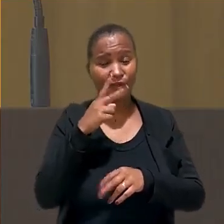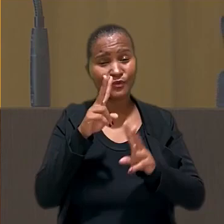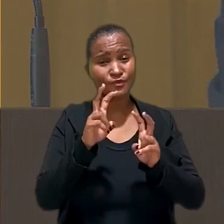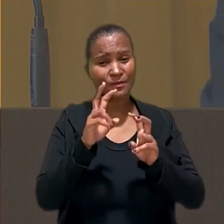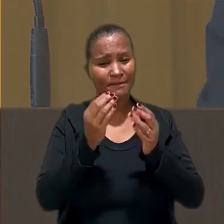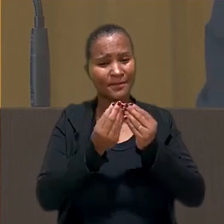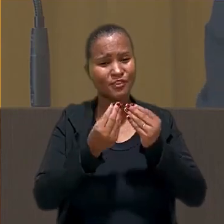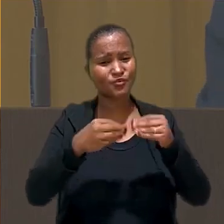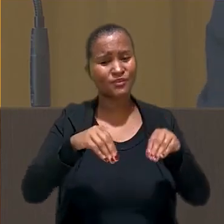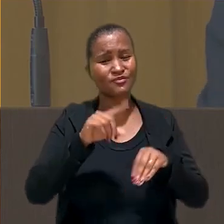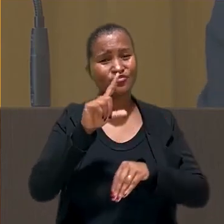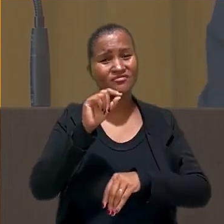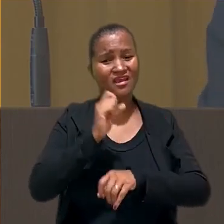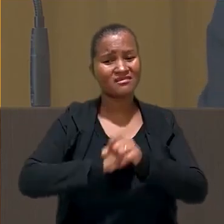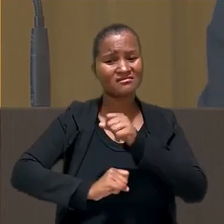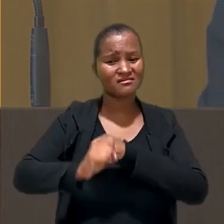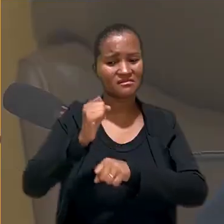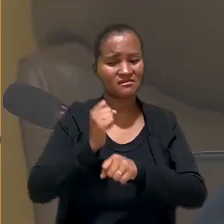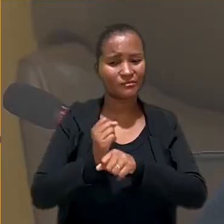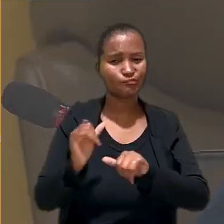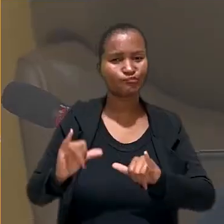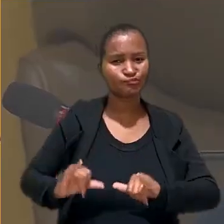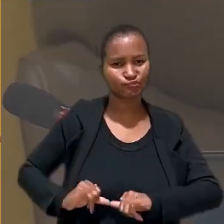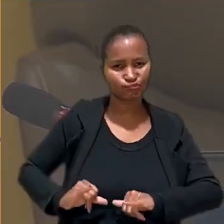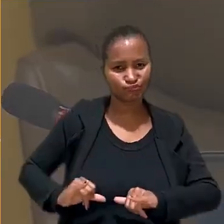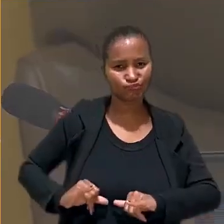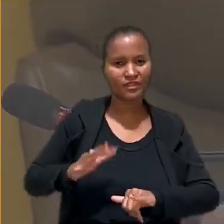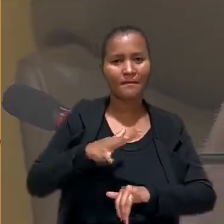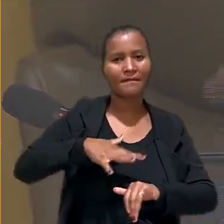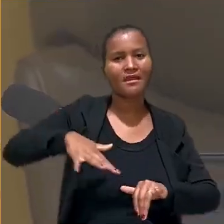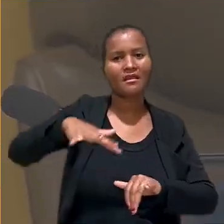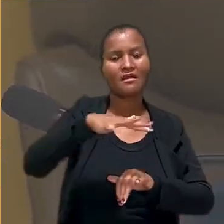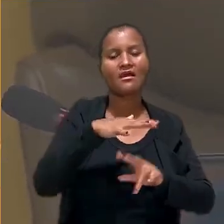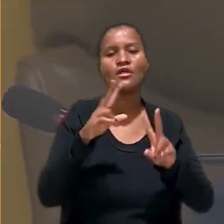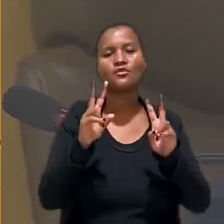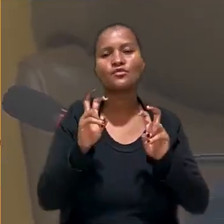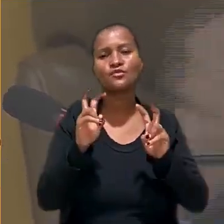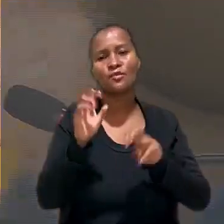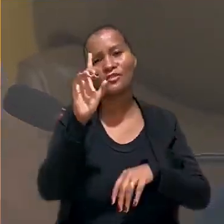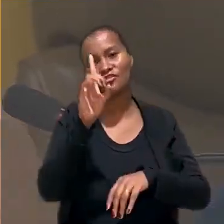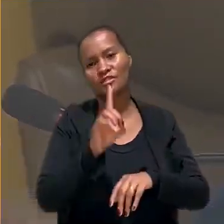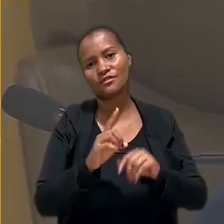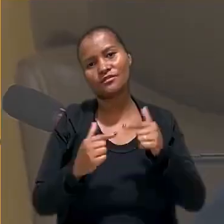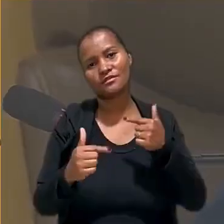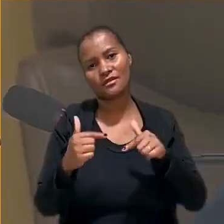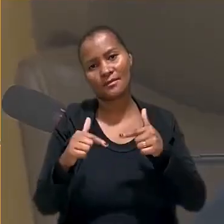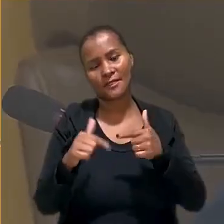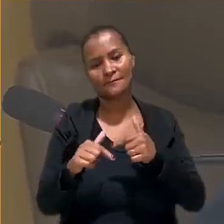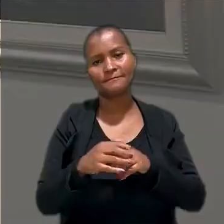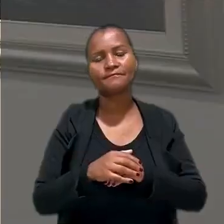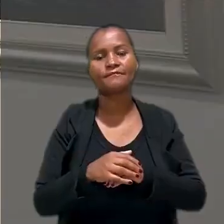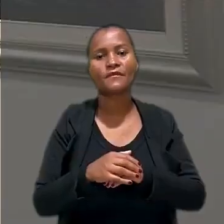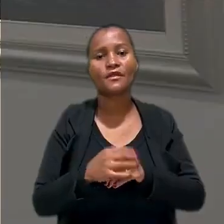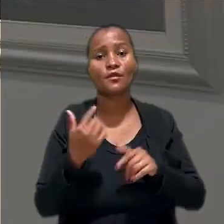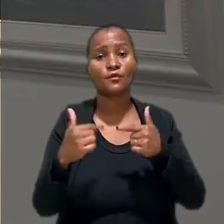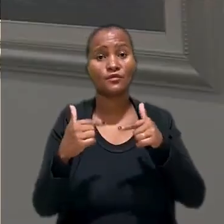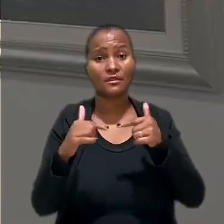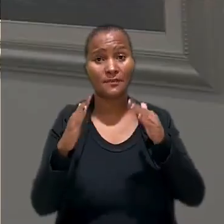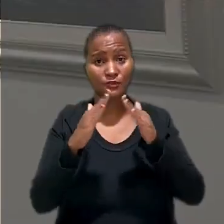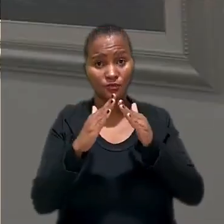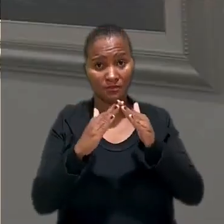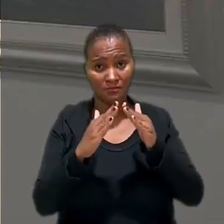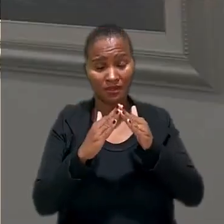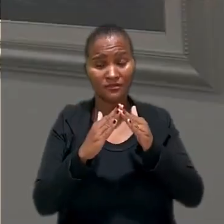destacou o prejuízo de 10 anos sofrido pela categoria em relação a direitos trabalhistas. O trabalho